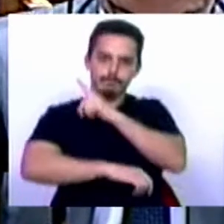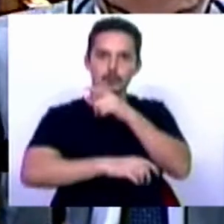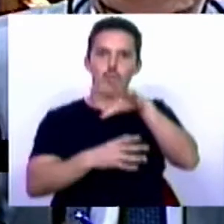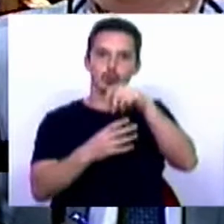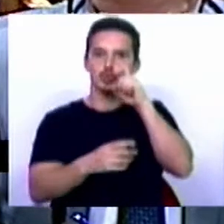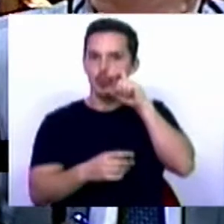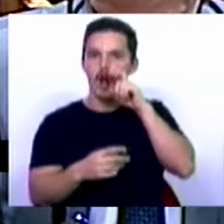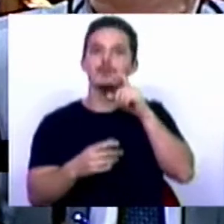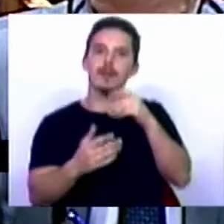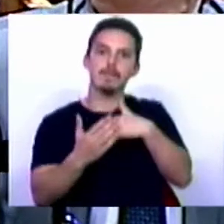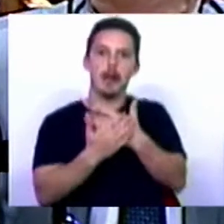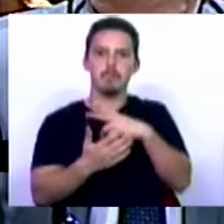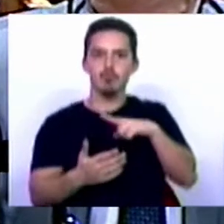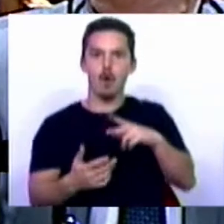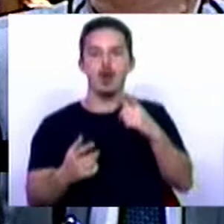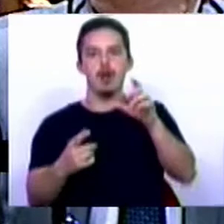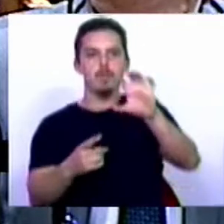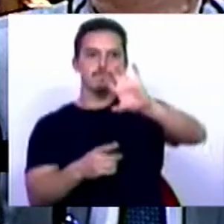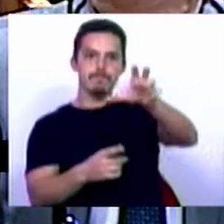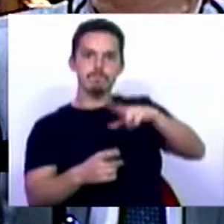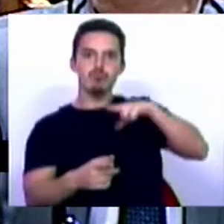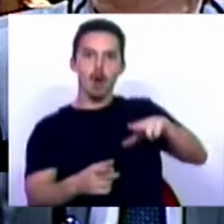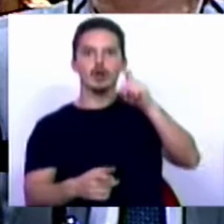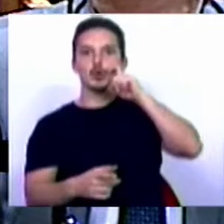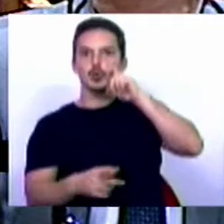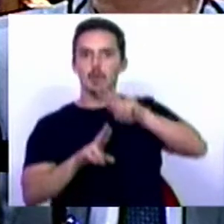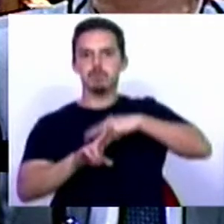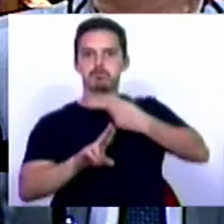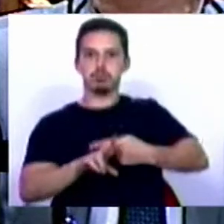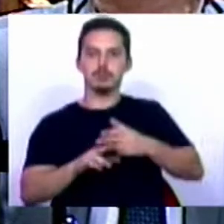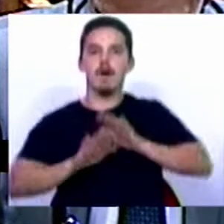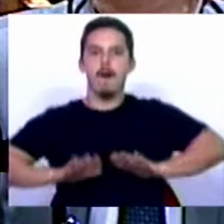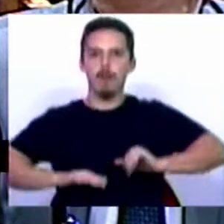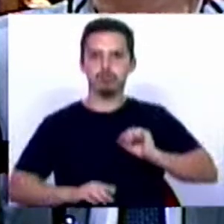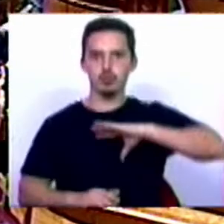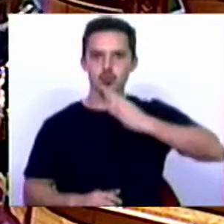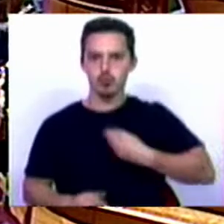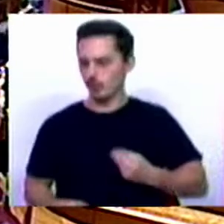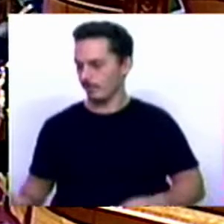país com a imagem de um dos países mais seguros e pacíficos do mundo. Toma!